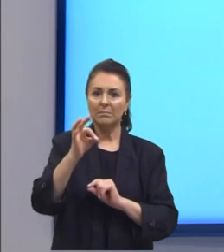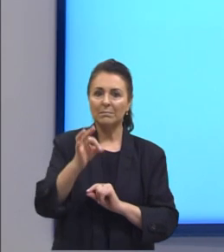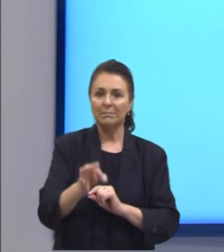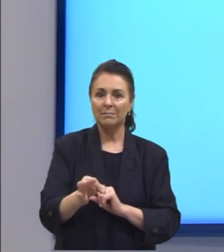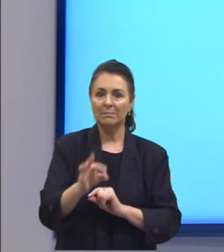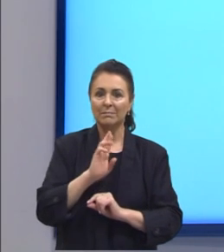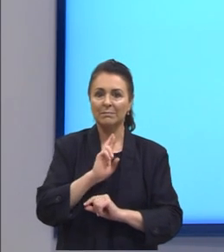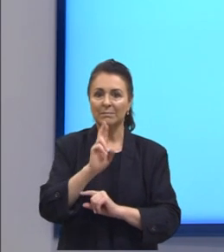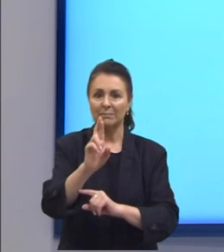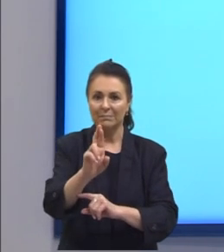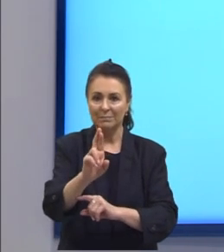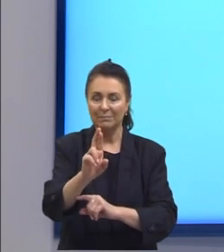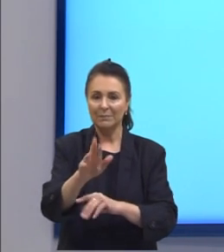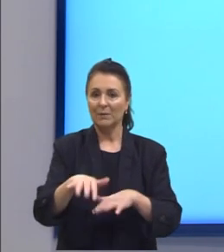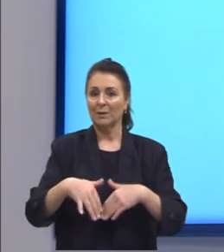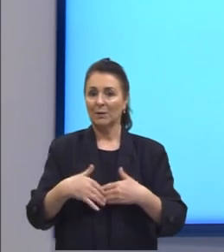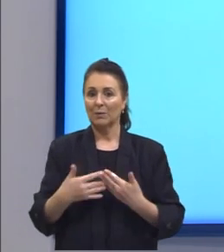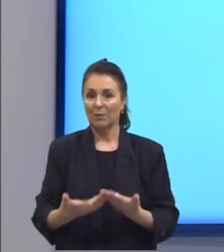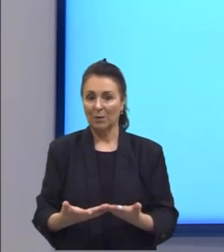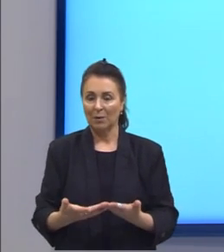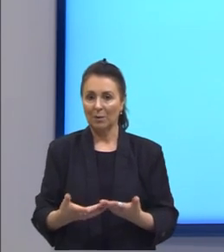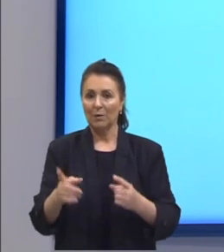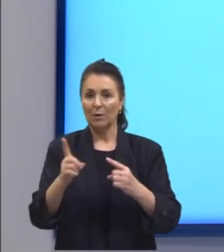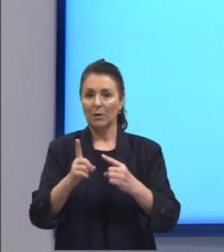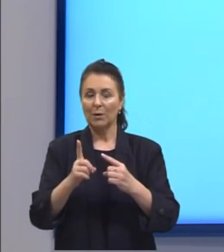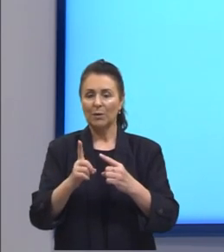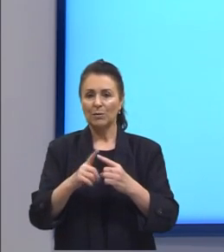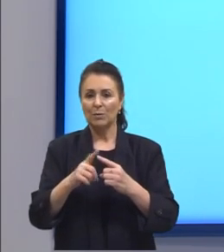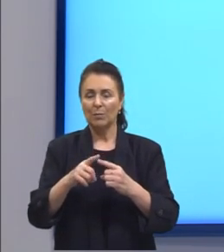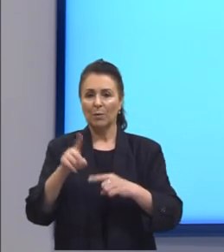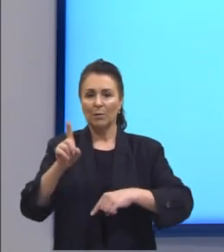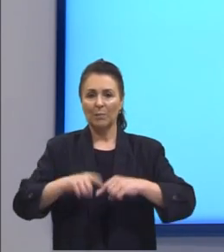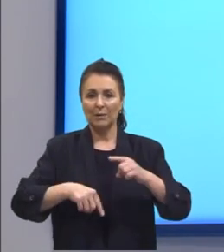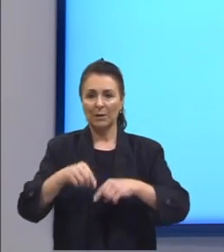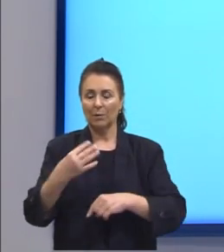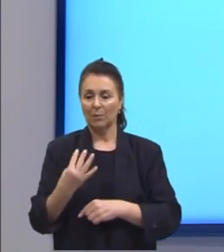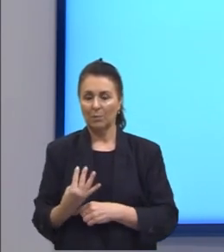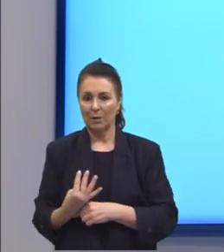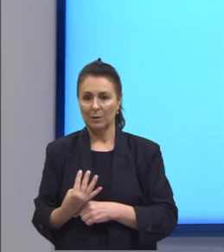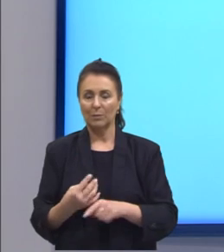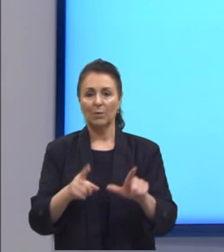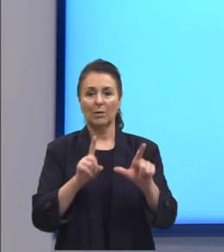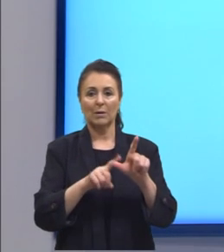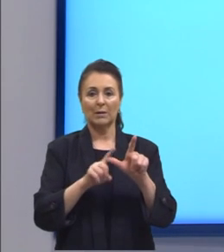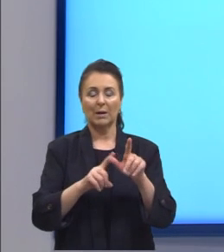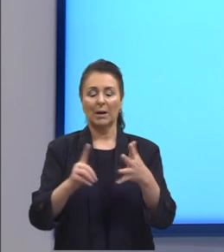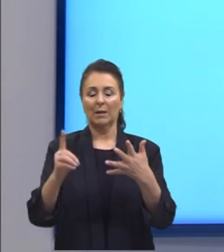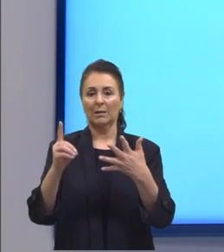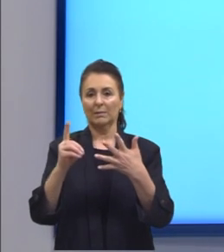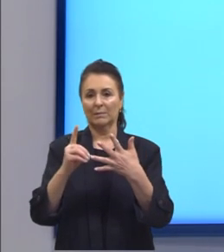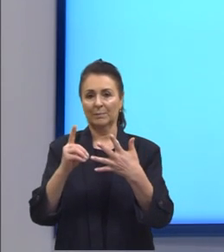marcar nossa alternativa correta tipo de material 4 seria então letra D